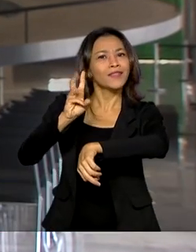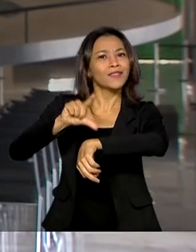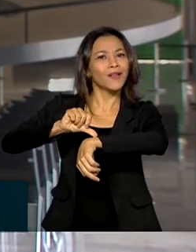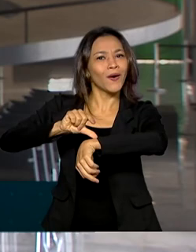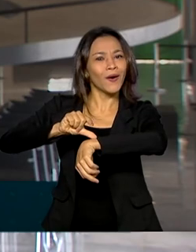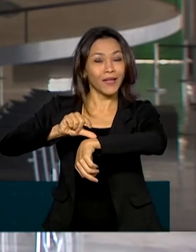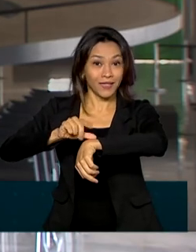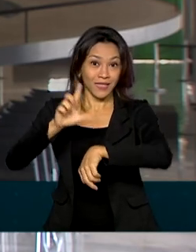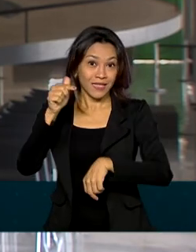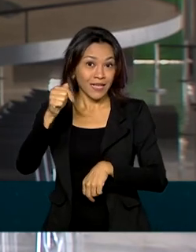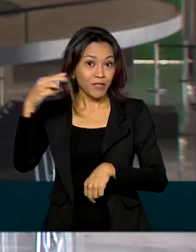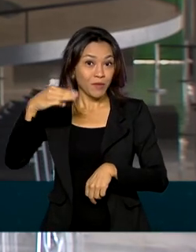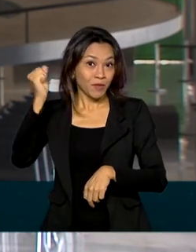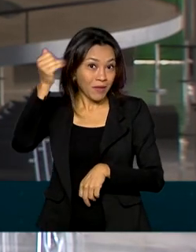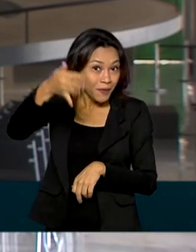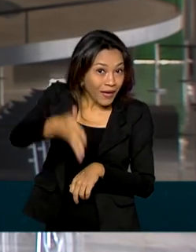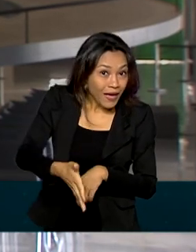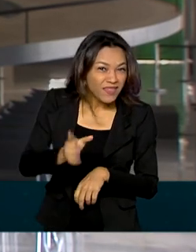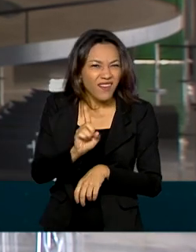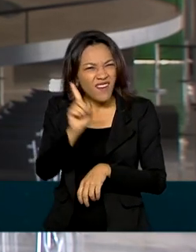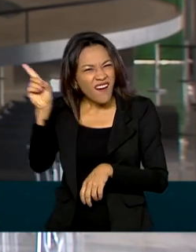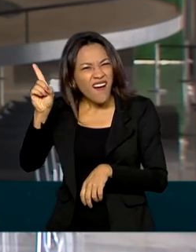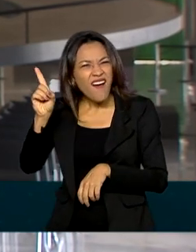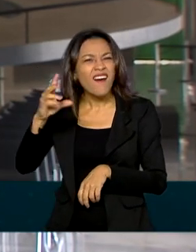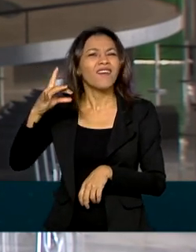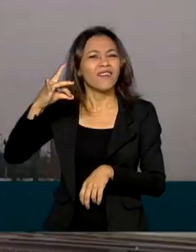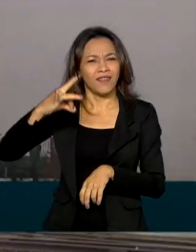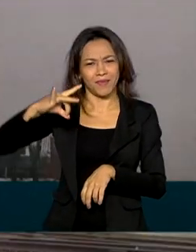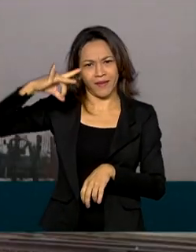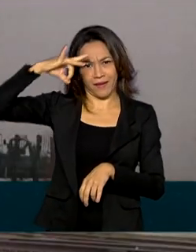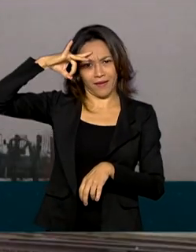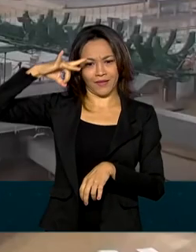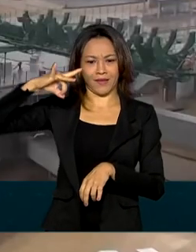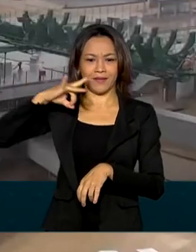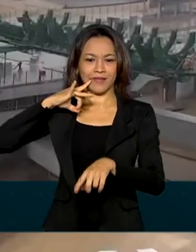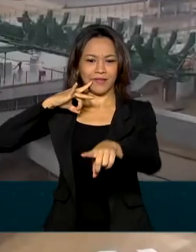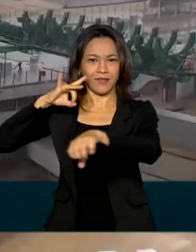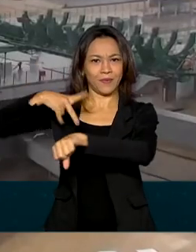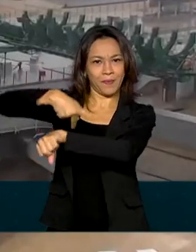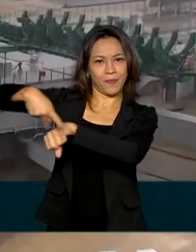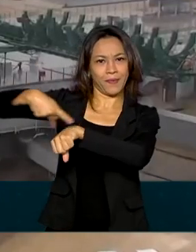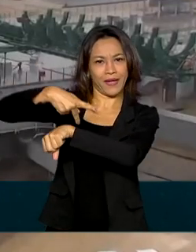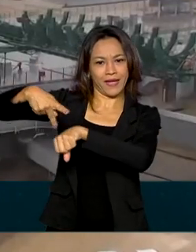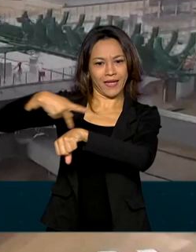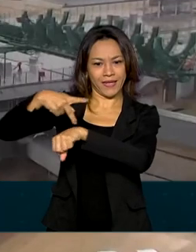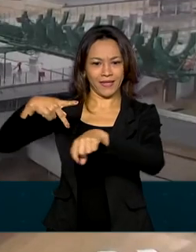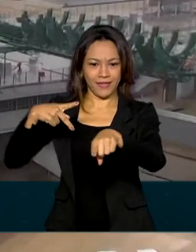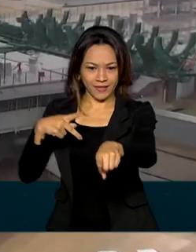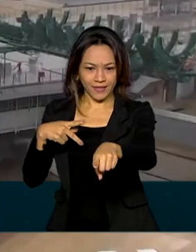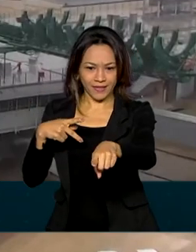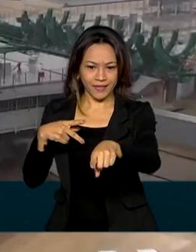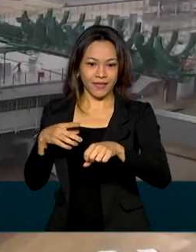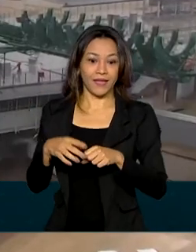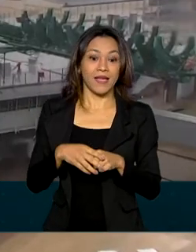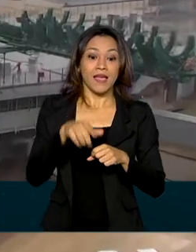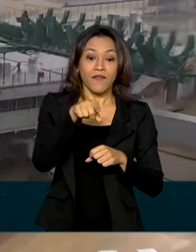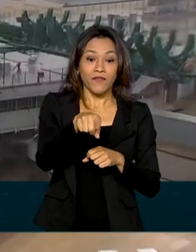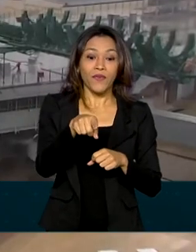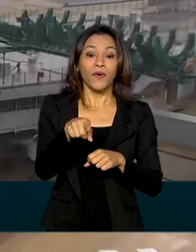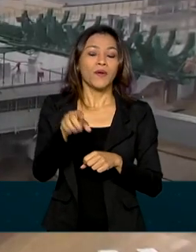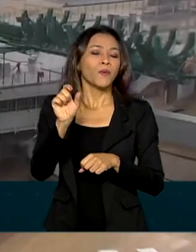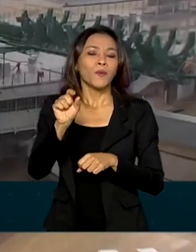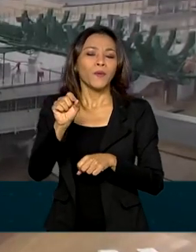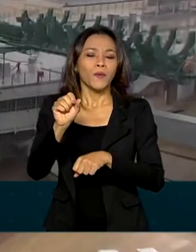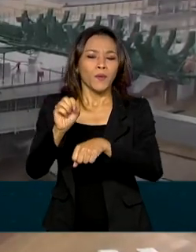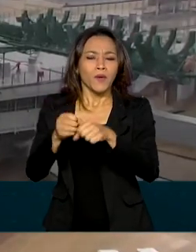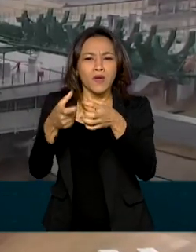horário de Brasília, lá no Cazaquistão, como você contou, que fica ali na Ásia Central. Ele foi lançado em uma espécie